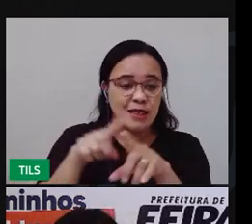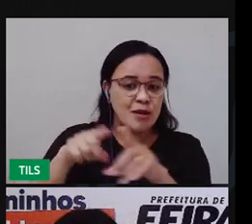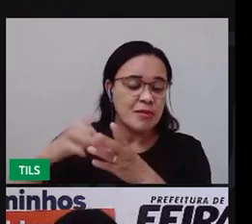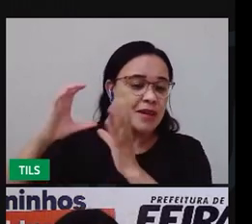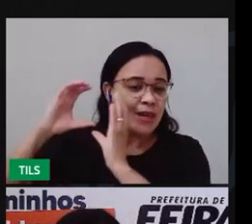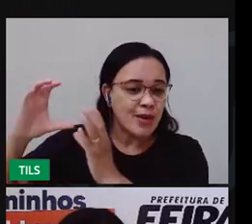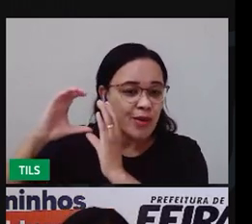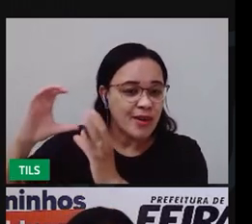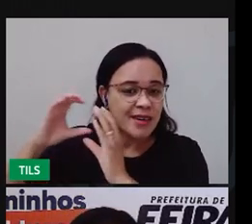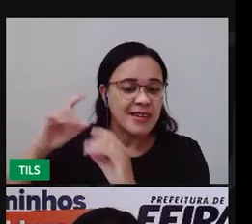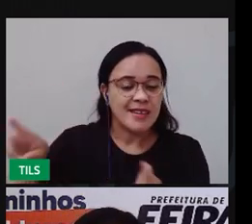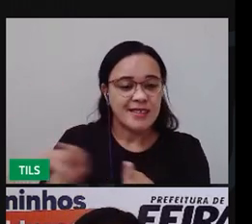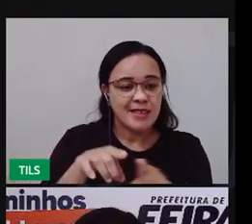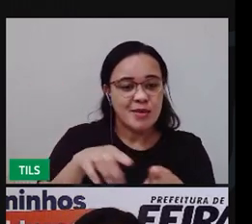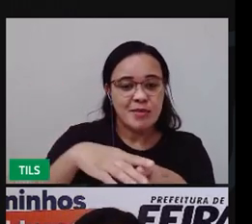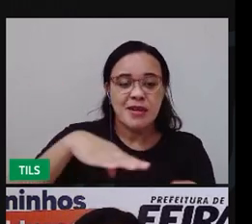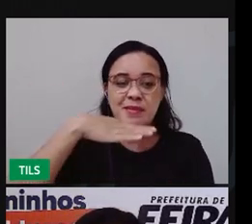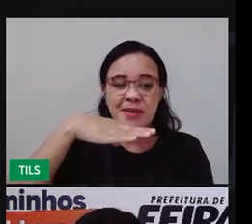mangueira,